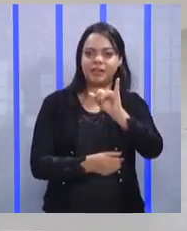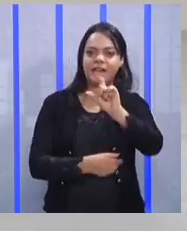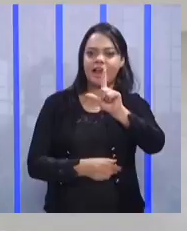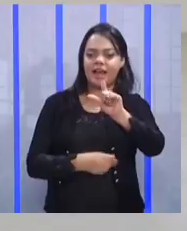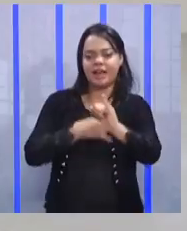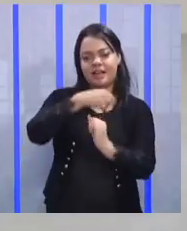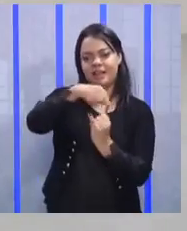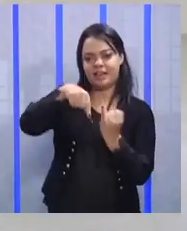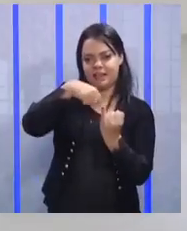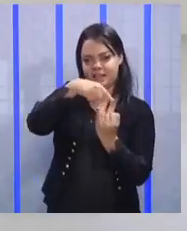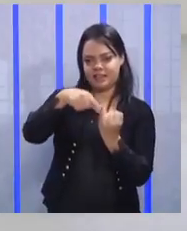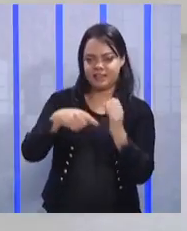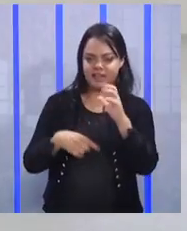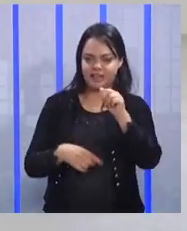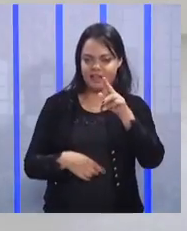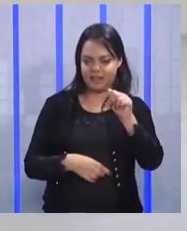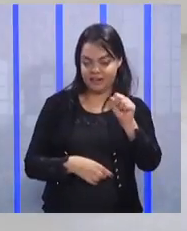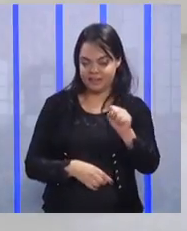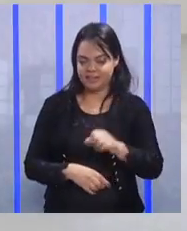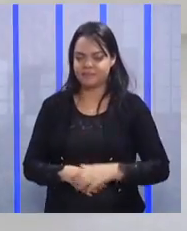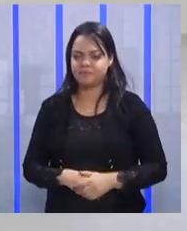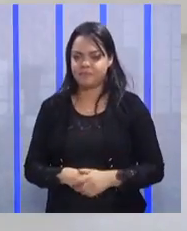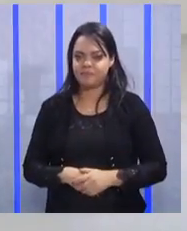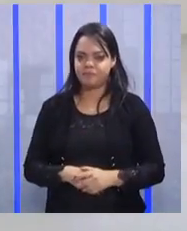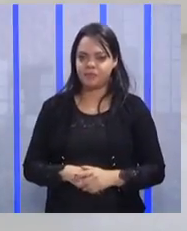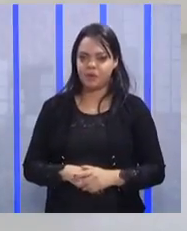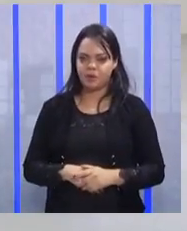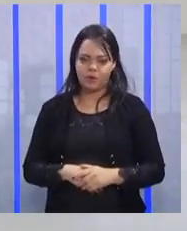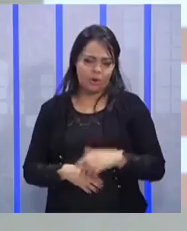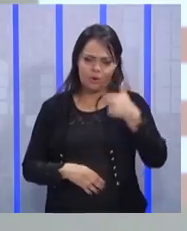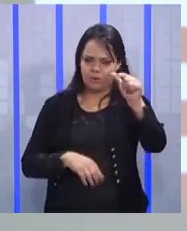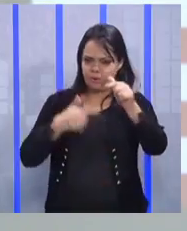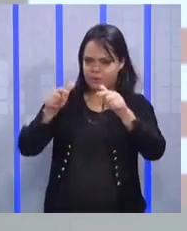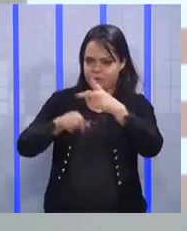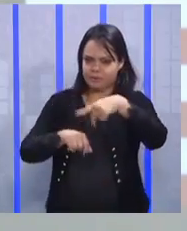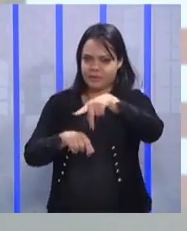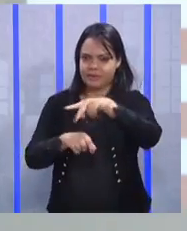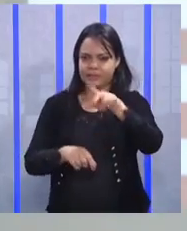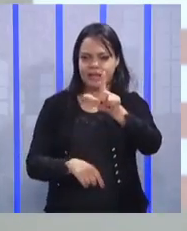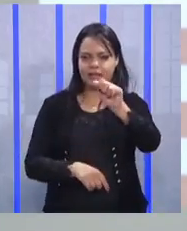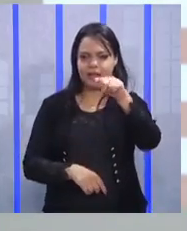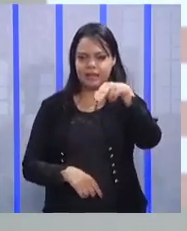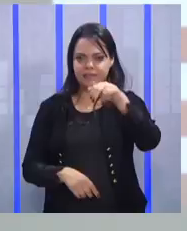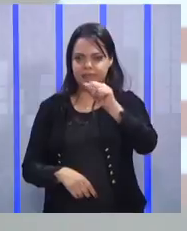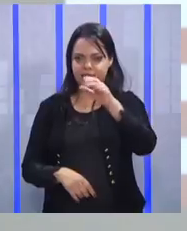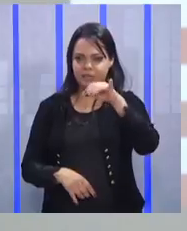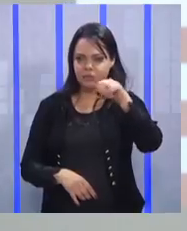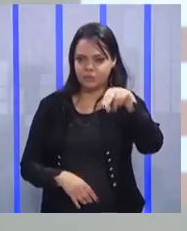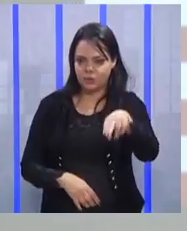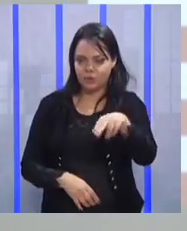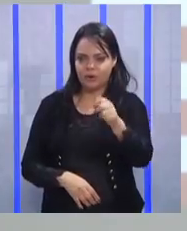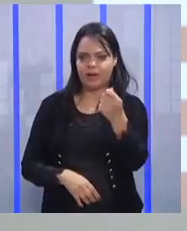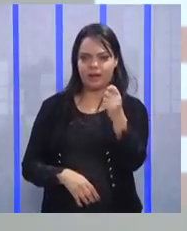notícia lá. Ó, vamos para os internacionais, La Nación, Los Hermanos,